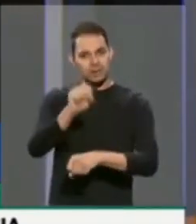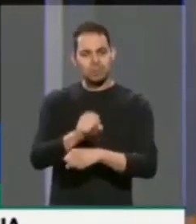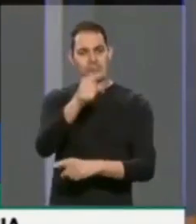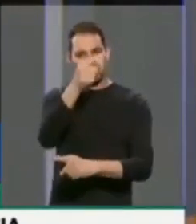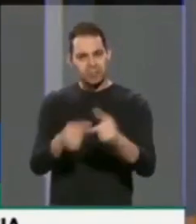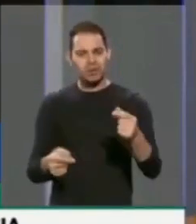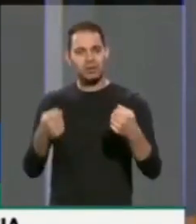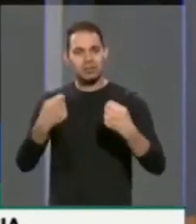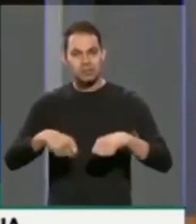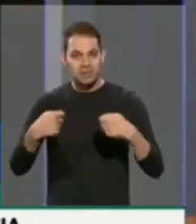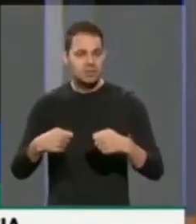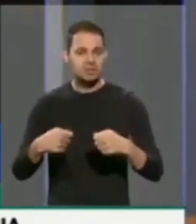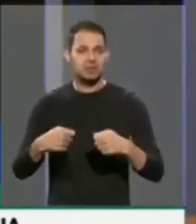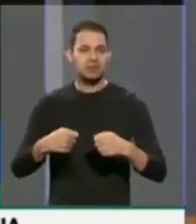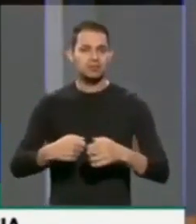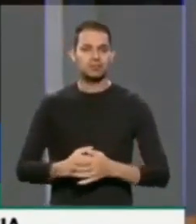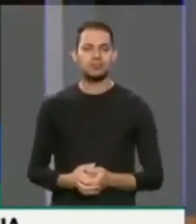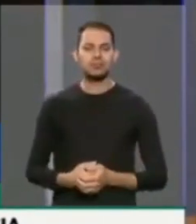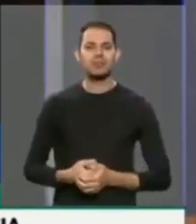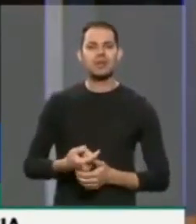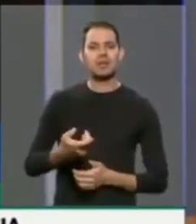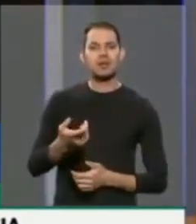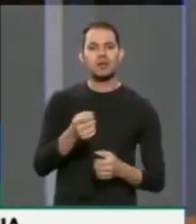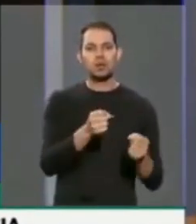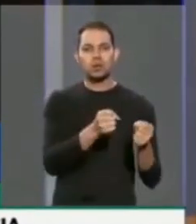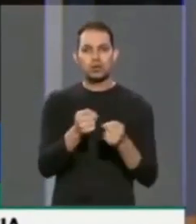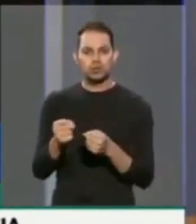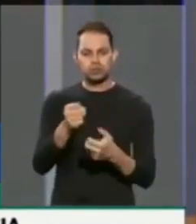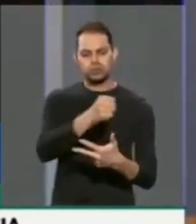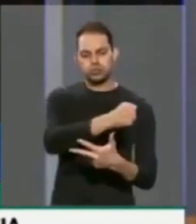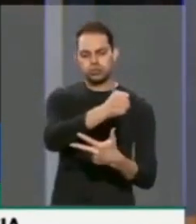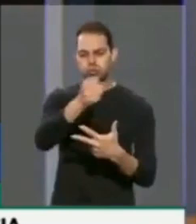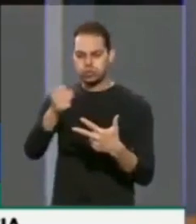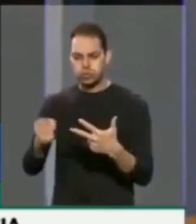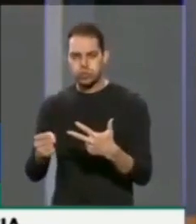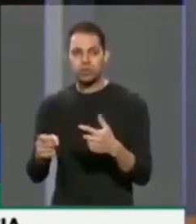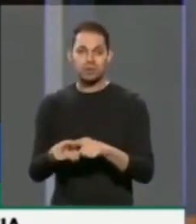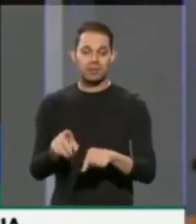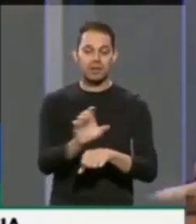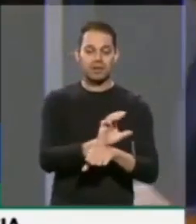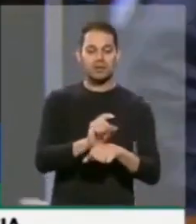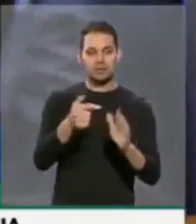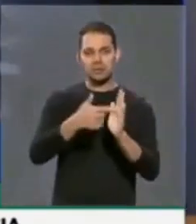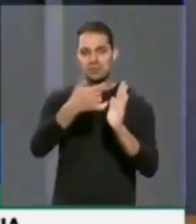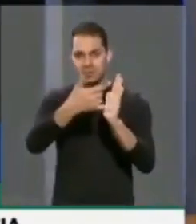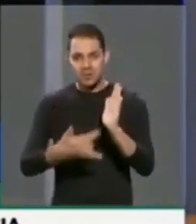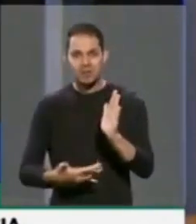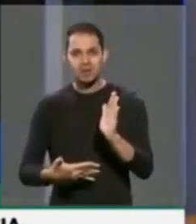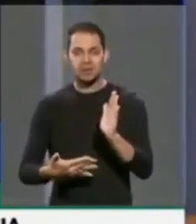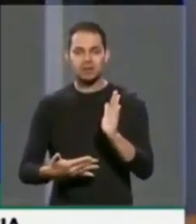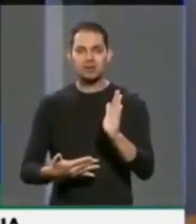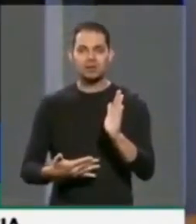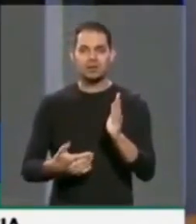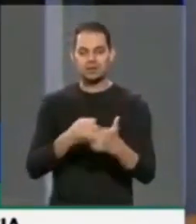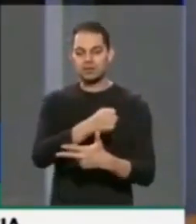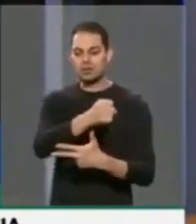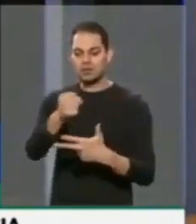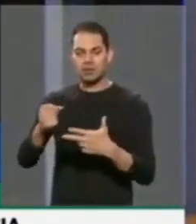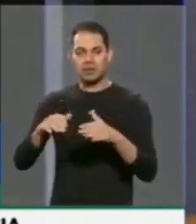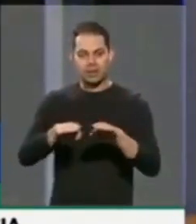fim. Tem que ter um fim. Os nossos poderes, a Constituição reza sim, que eles são